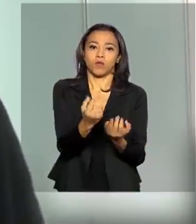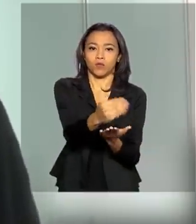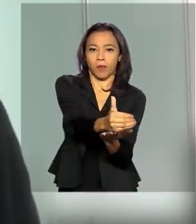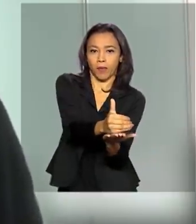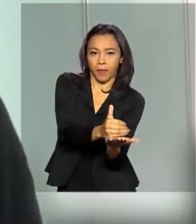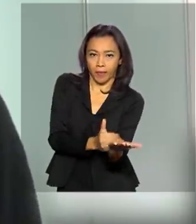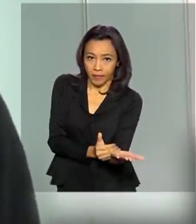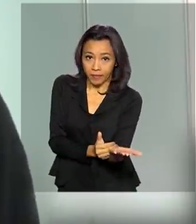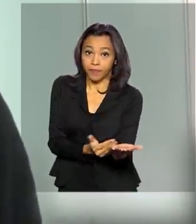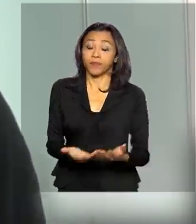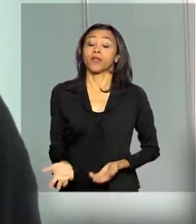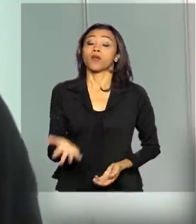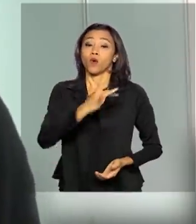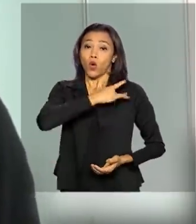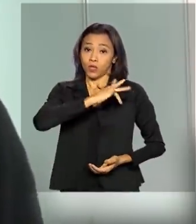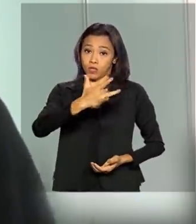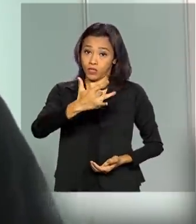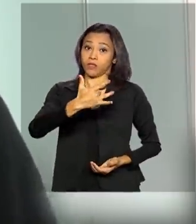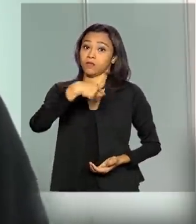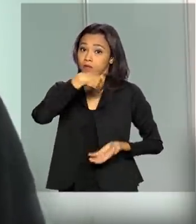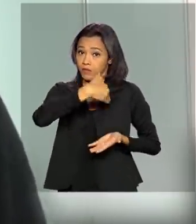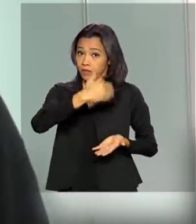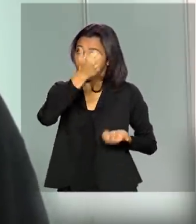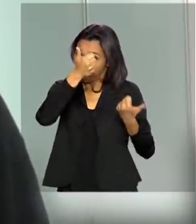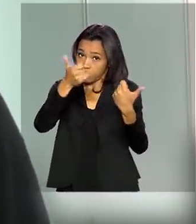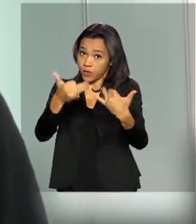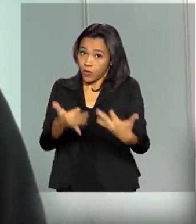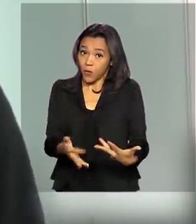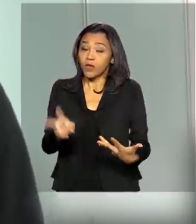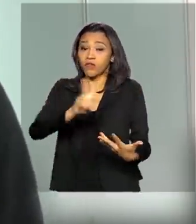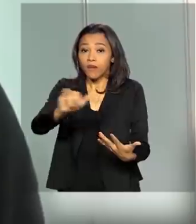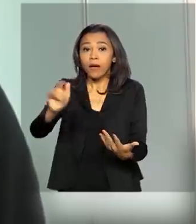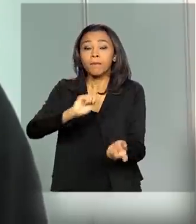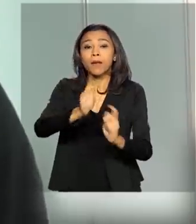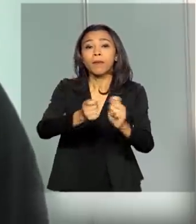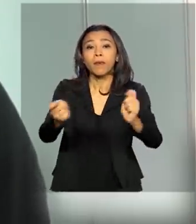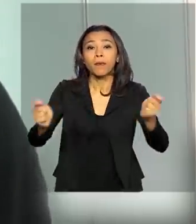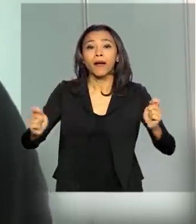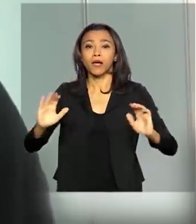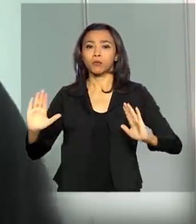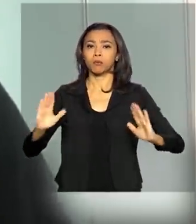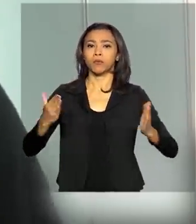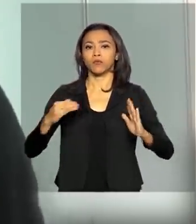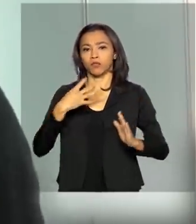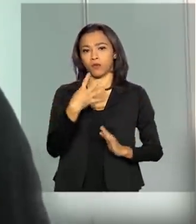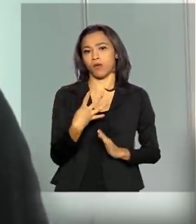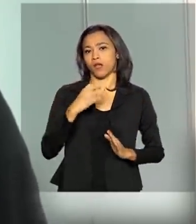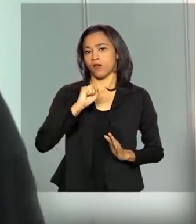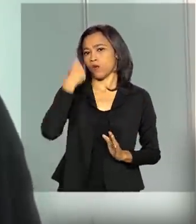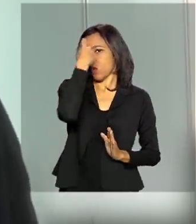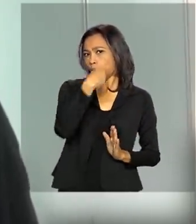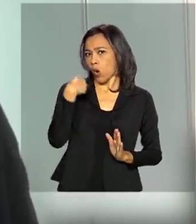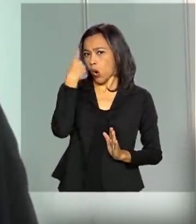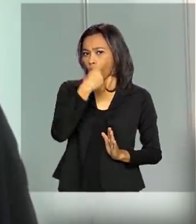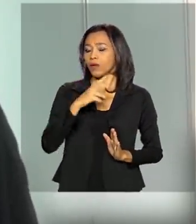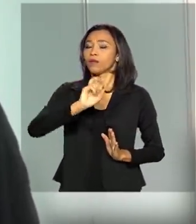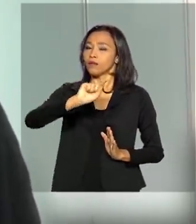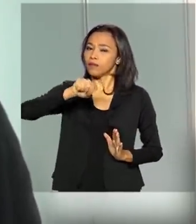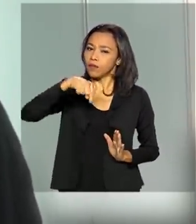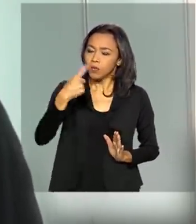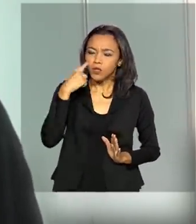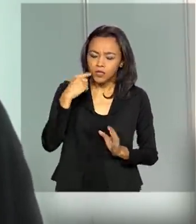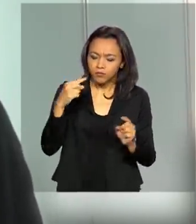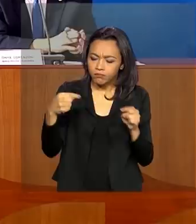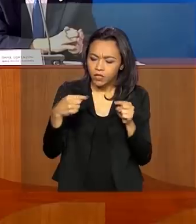O Nix explicou que a expectativa é fazer o pagamento em até 48 horas após a conferência das